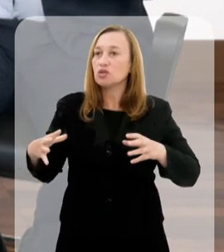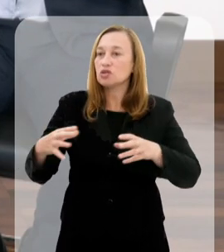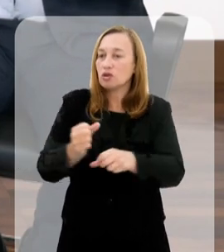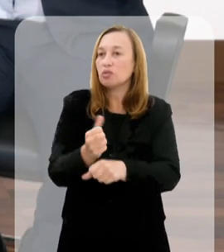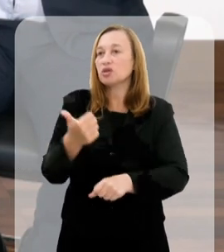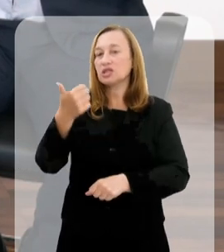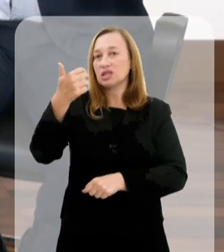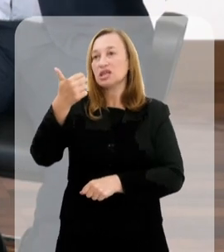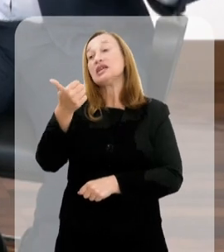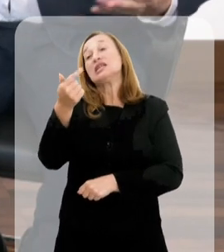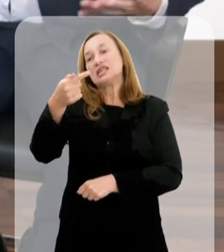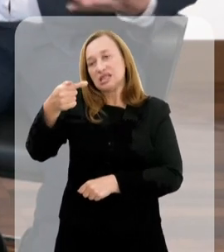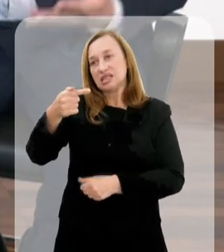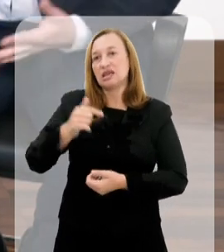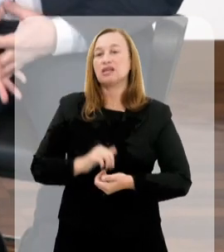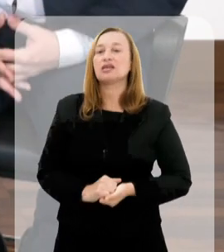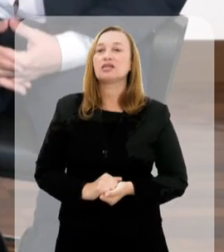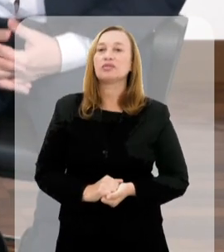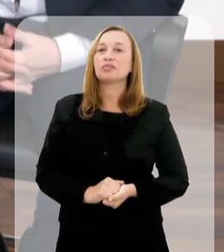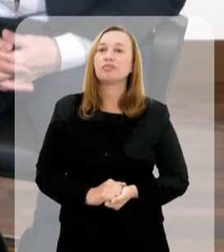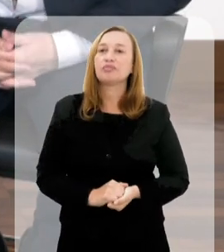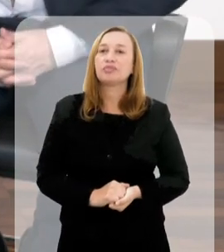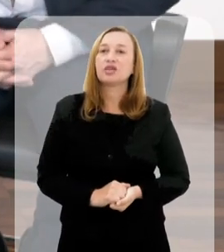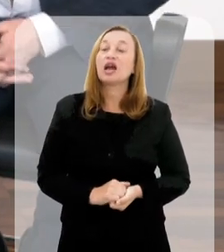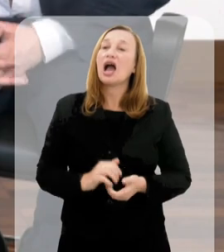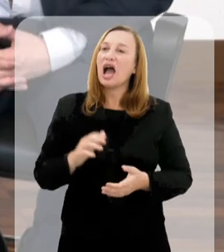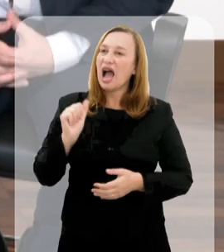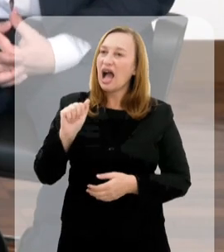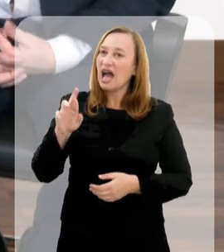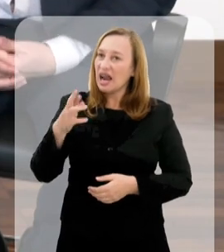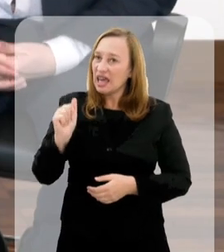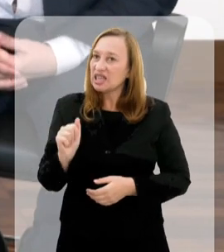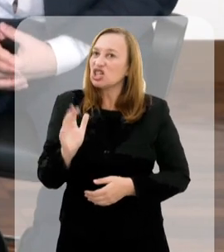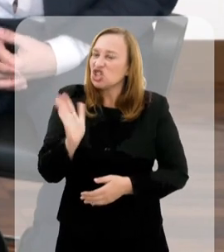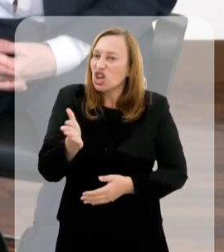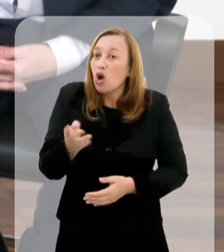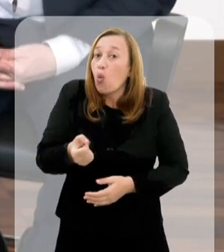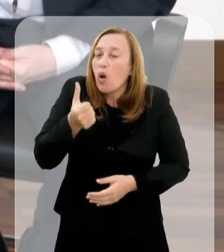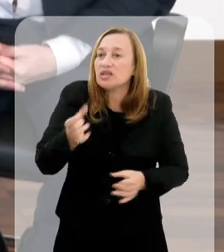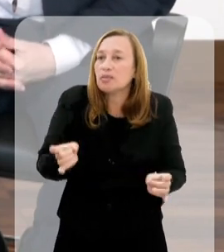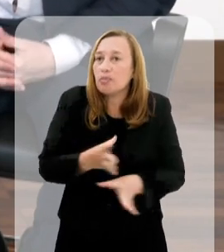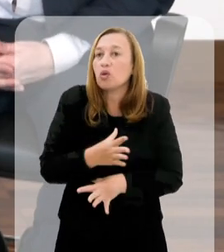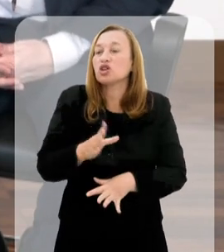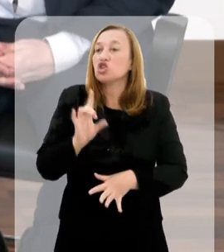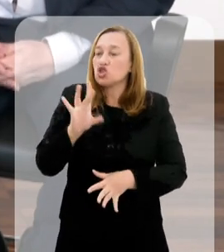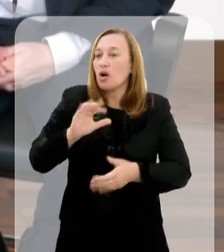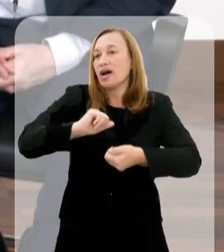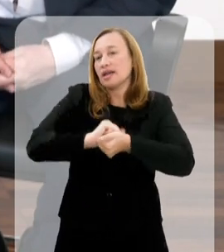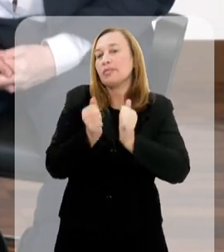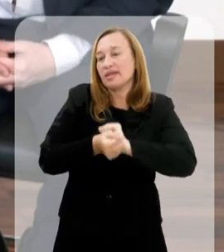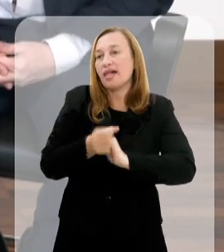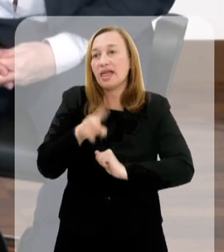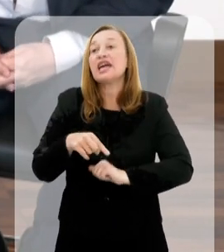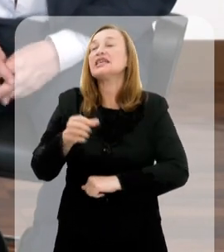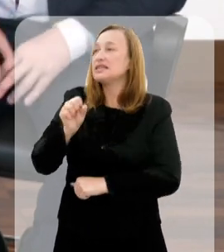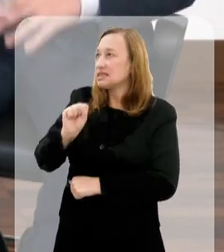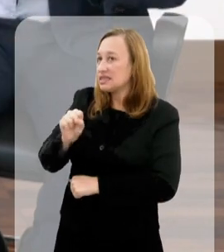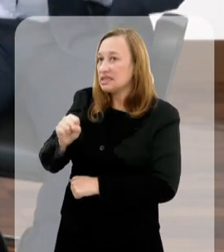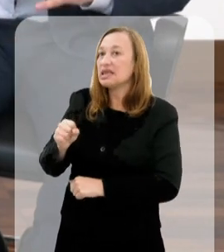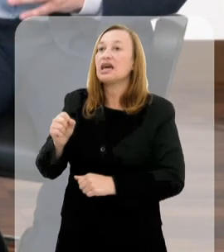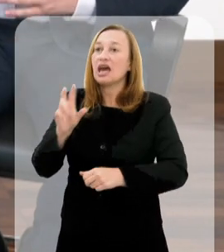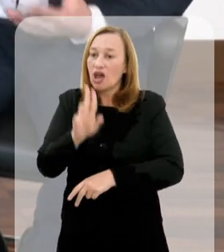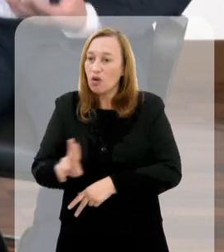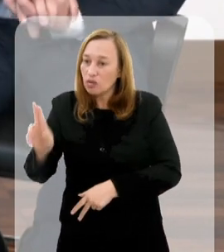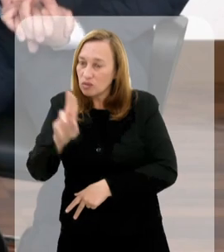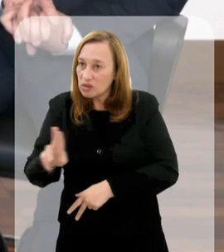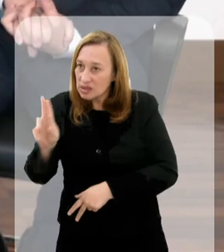conta nos 15. Então, na verdade, seremos 17 unidades. E Arena que já está meio que a minha andada, está quase pronta, né? Você só vai ter que adaptar, né? É, não. A